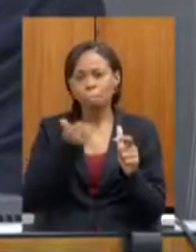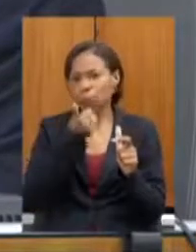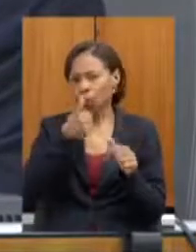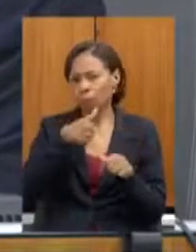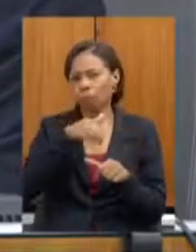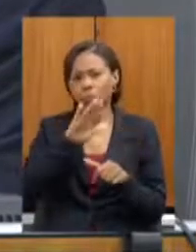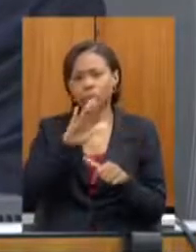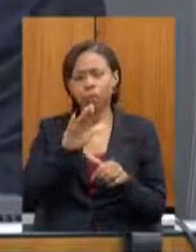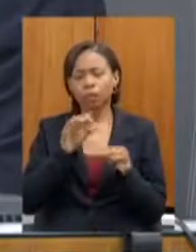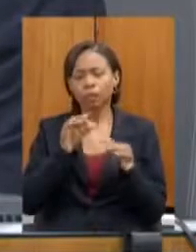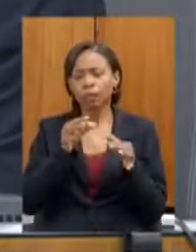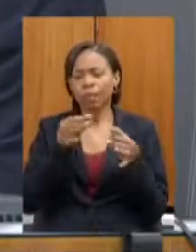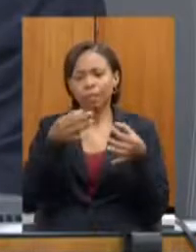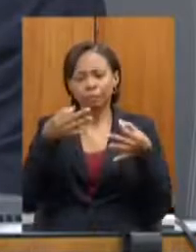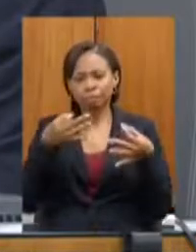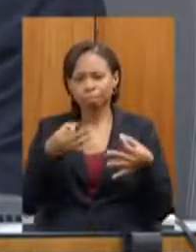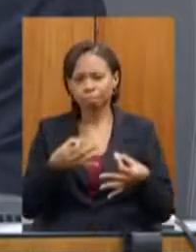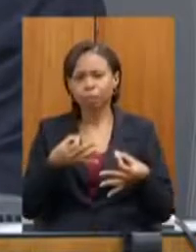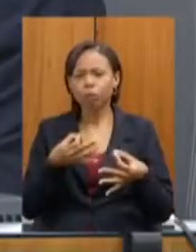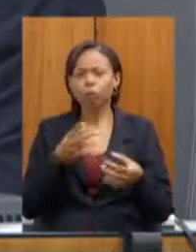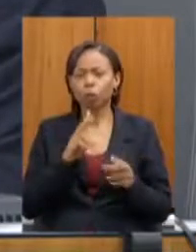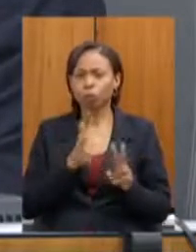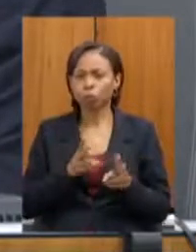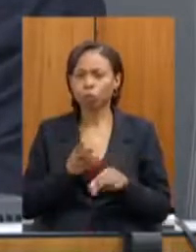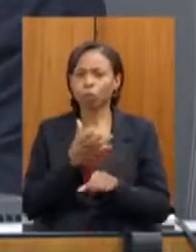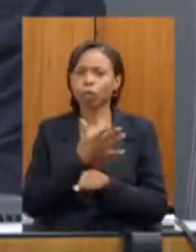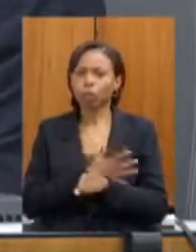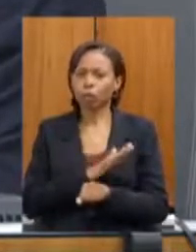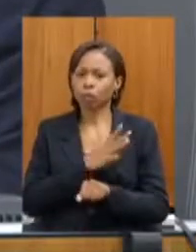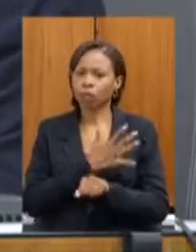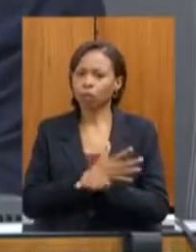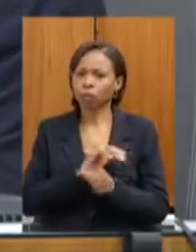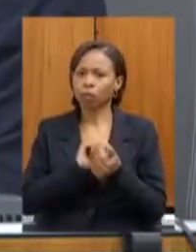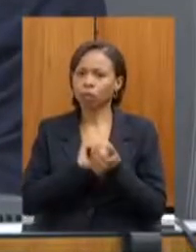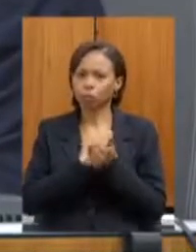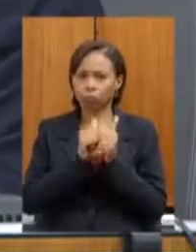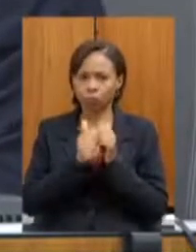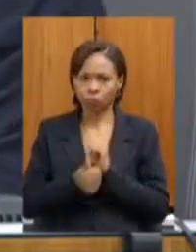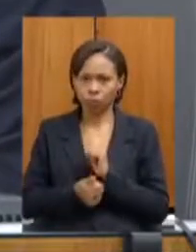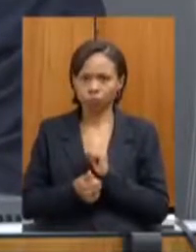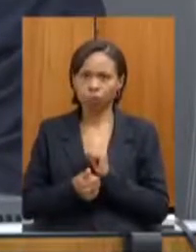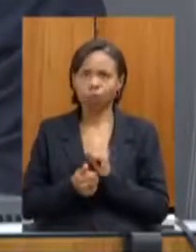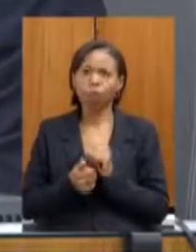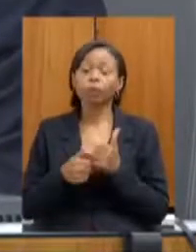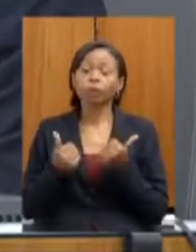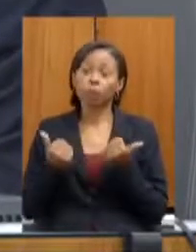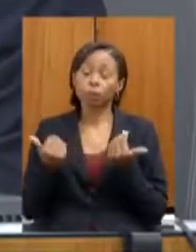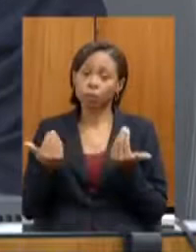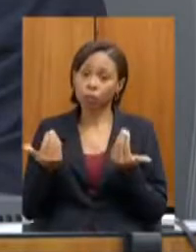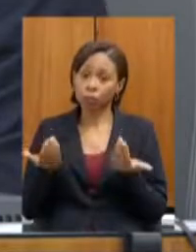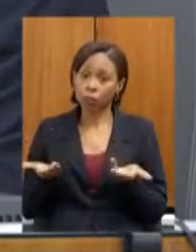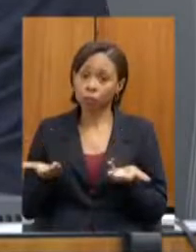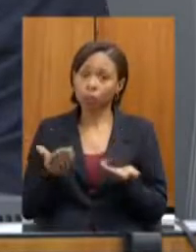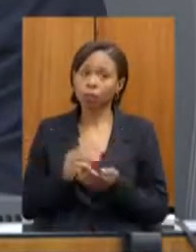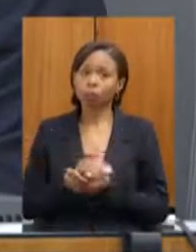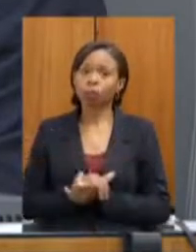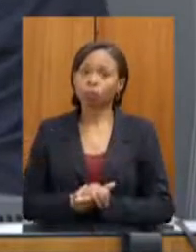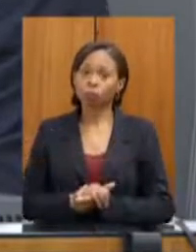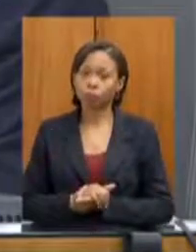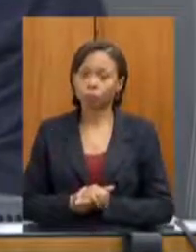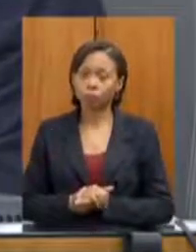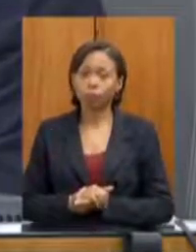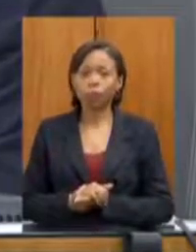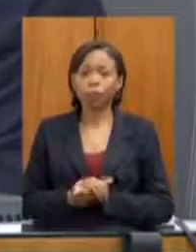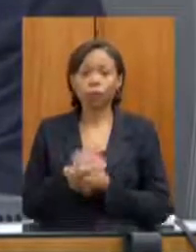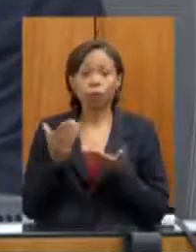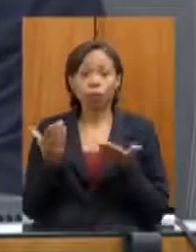para a continuidade dessa prática esportiva então o senhor eu até lhe convido